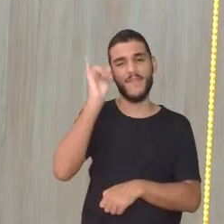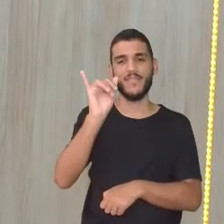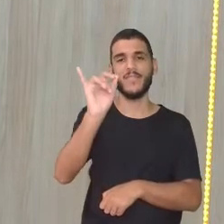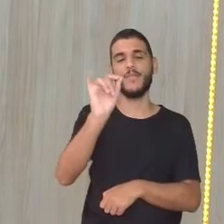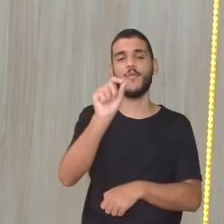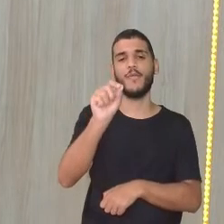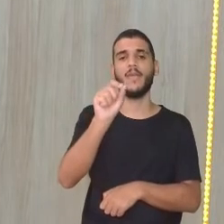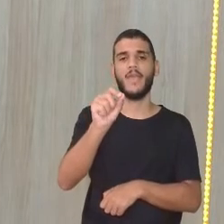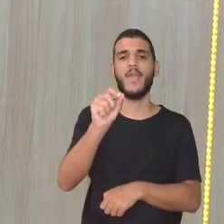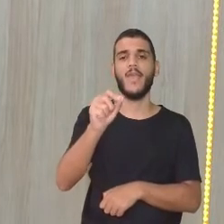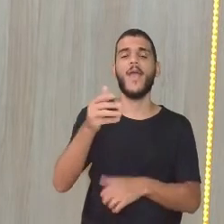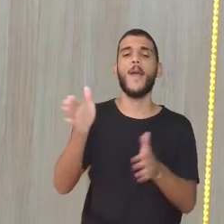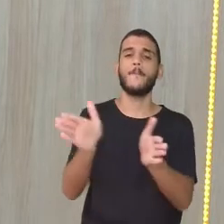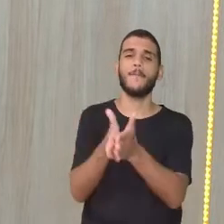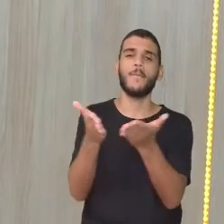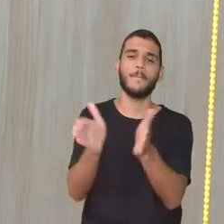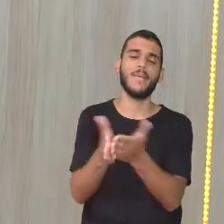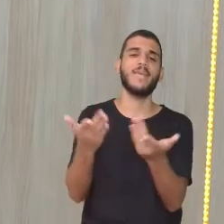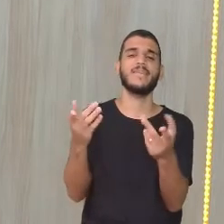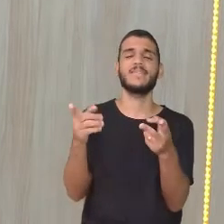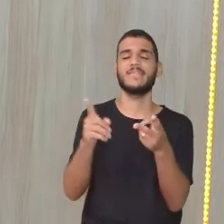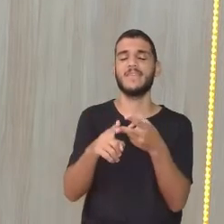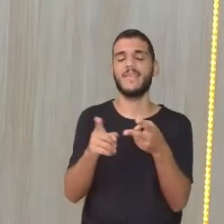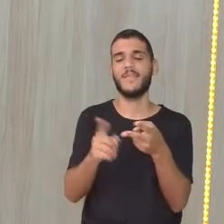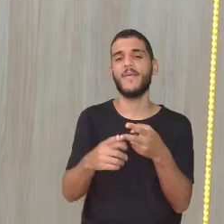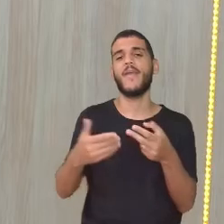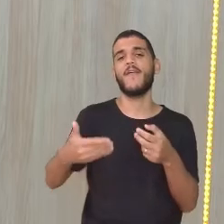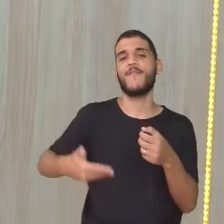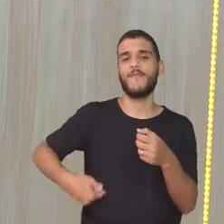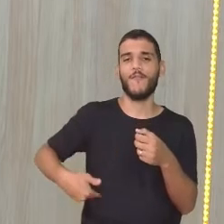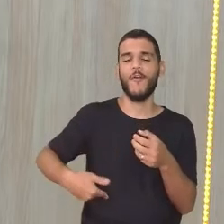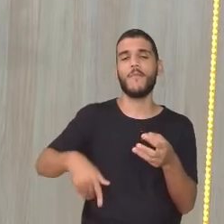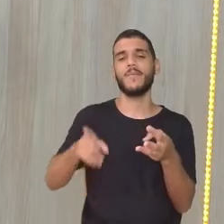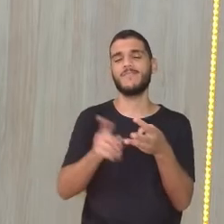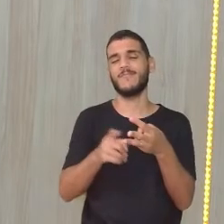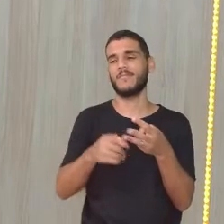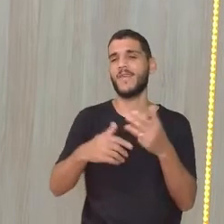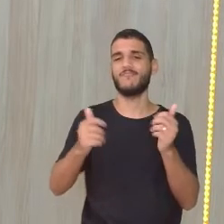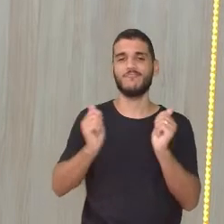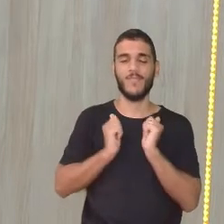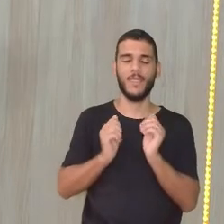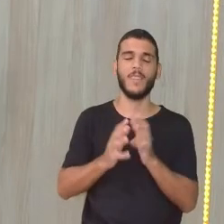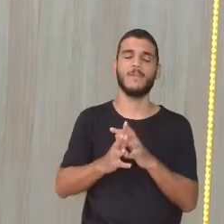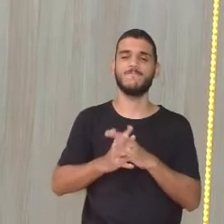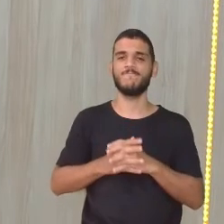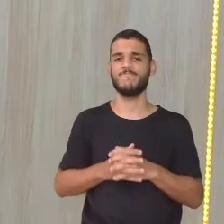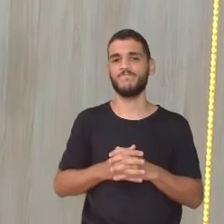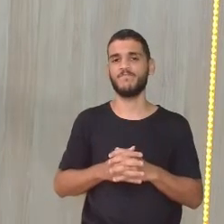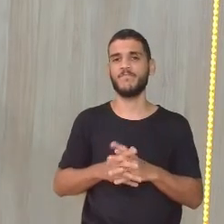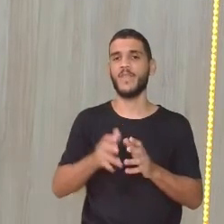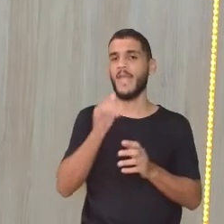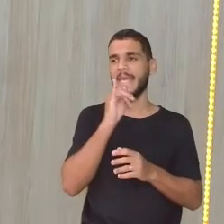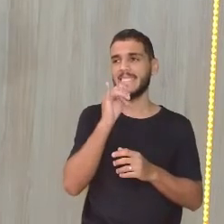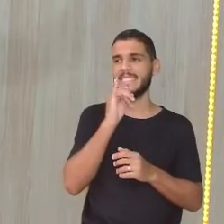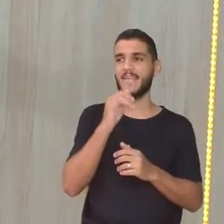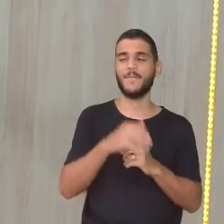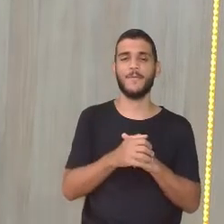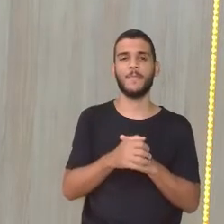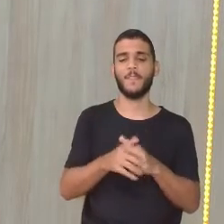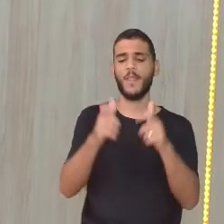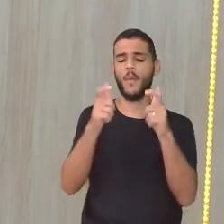extrema pobreza, de fome e desemprego, né, prof? Exato. Até fazer, por exemplo, tem um terreno baldio, é